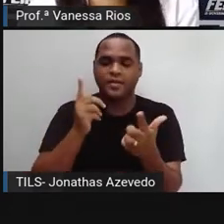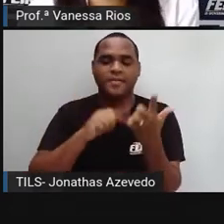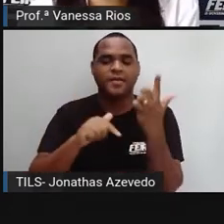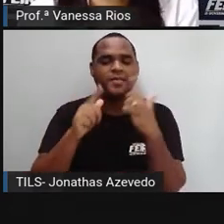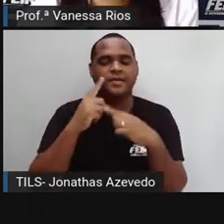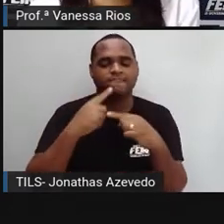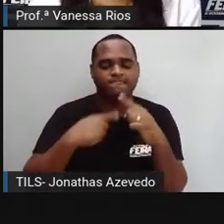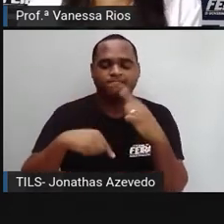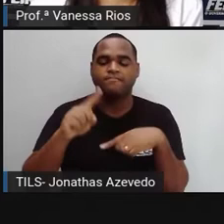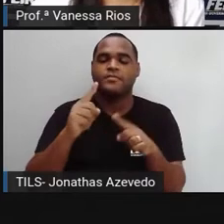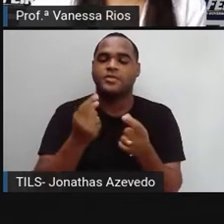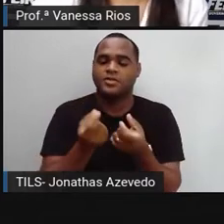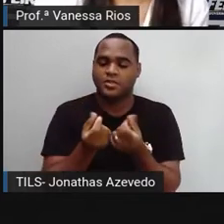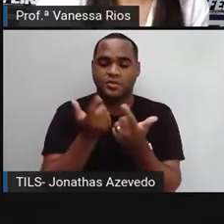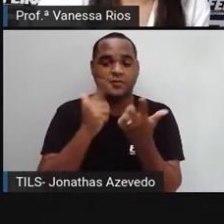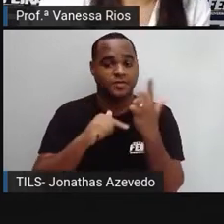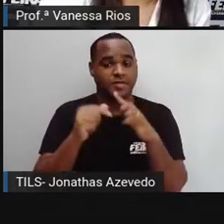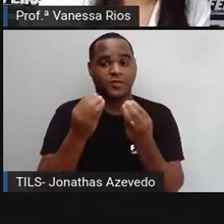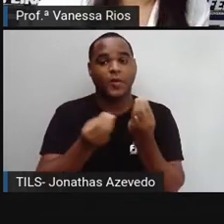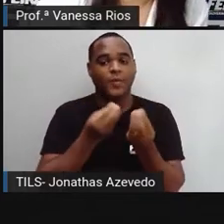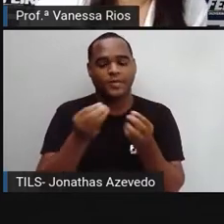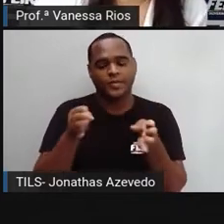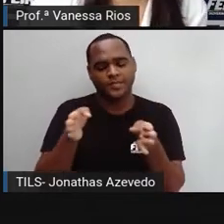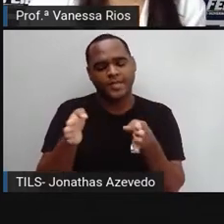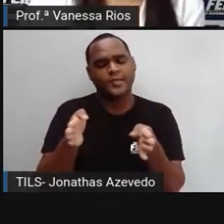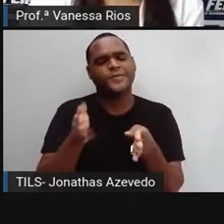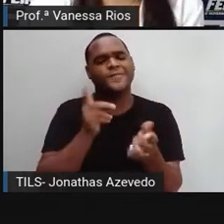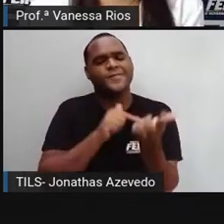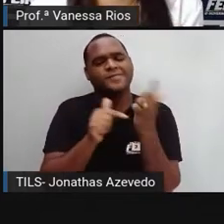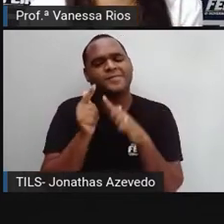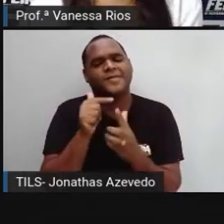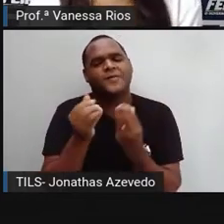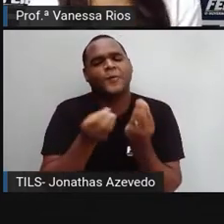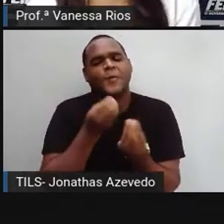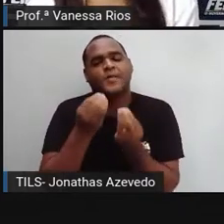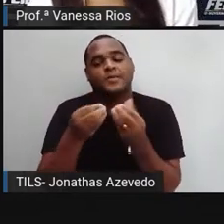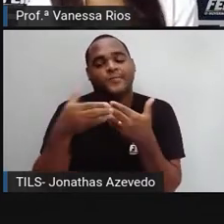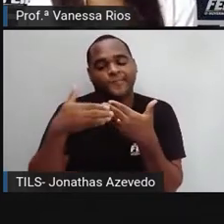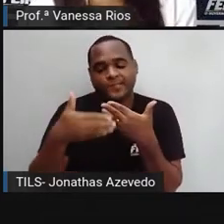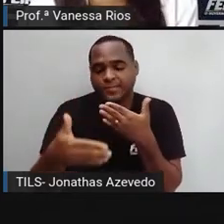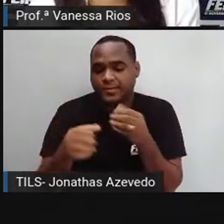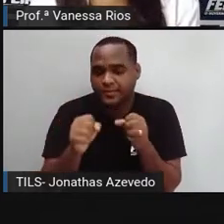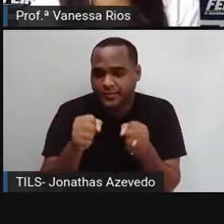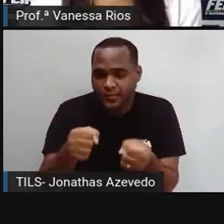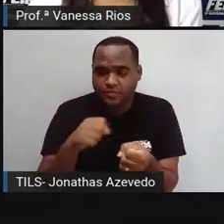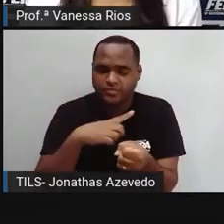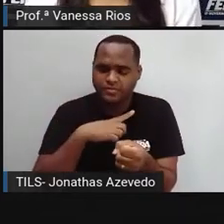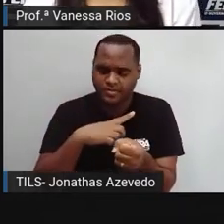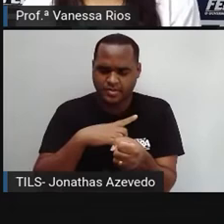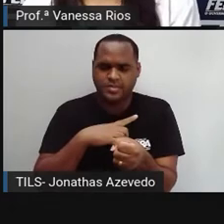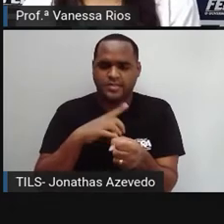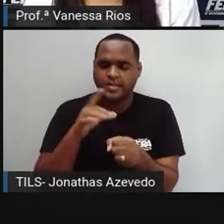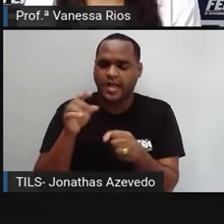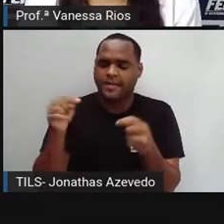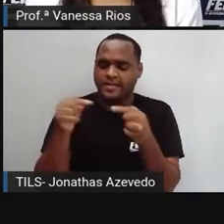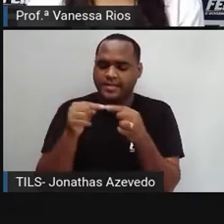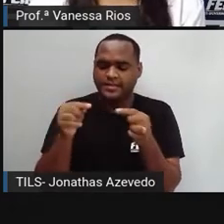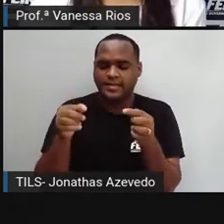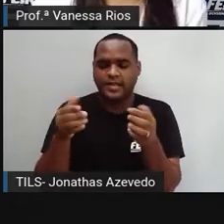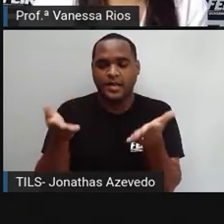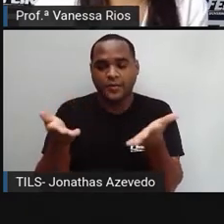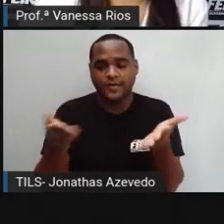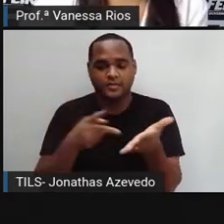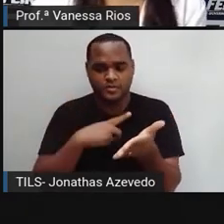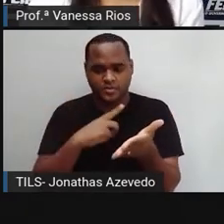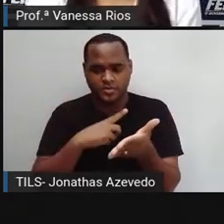dinheiro, ganhar dinheiro neste período e por que não dar continuidade a determinada atividade que traga